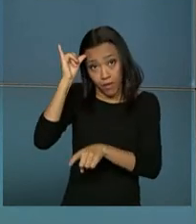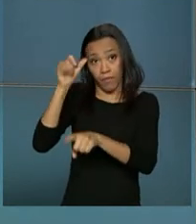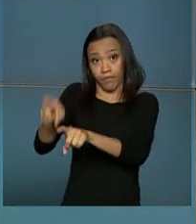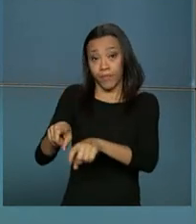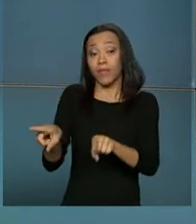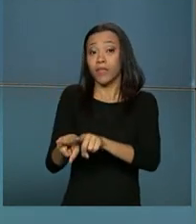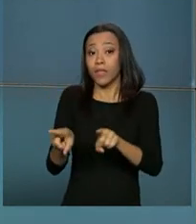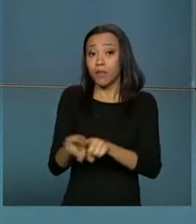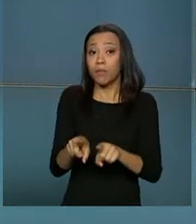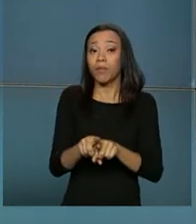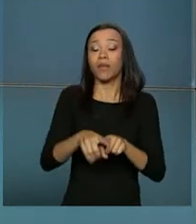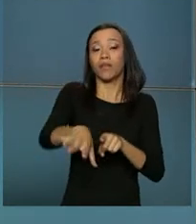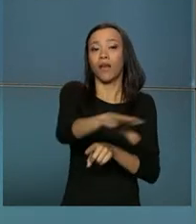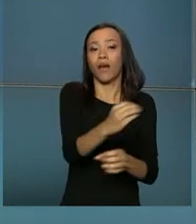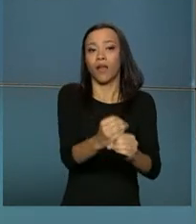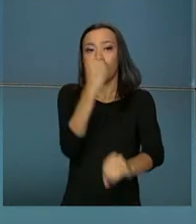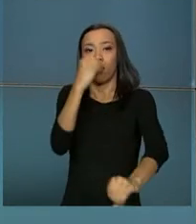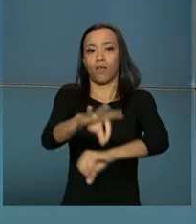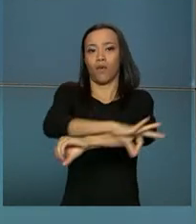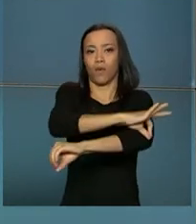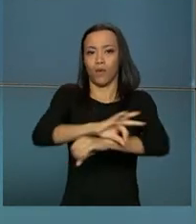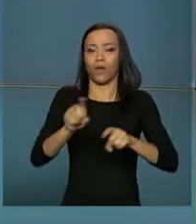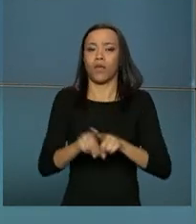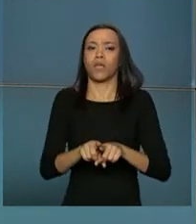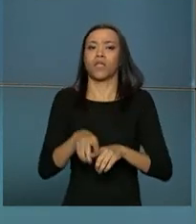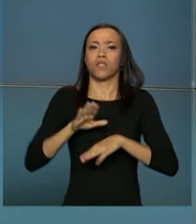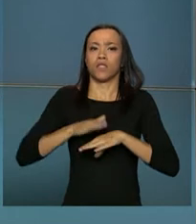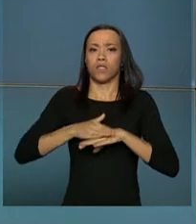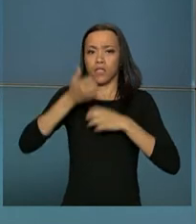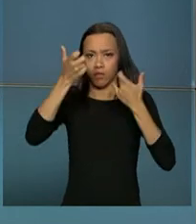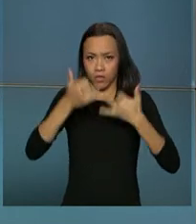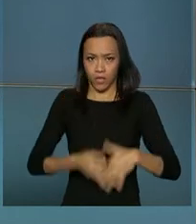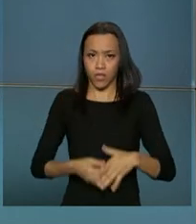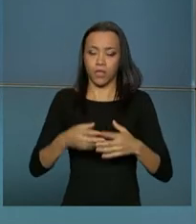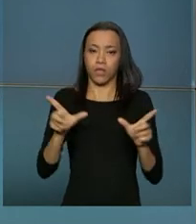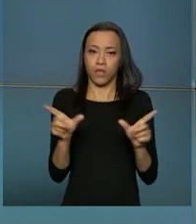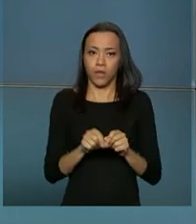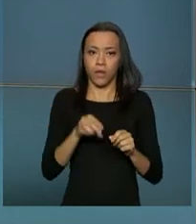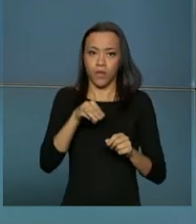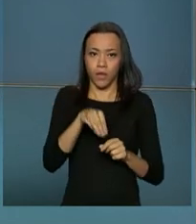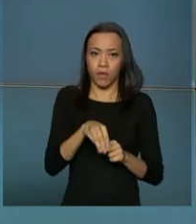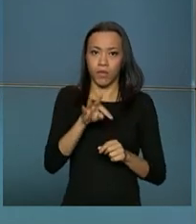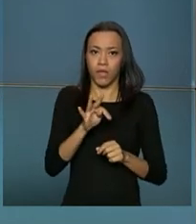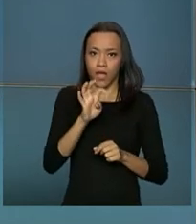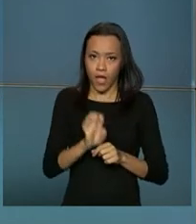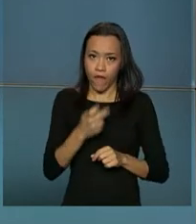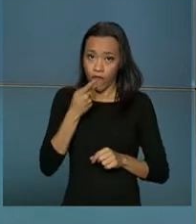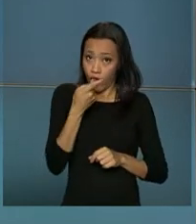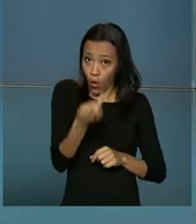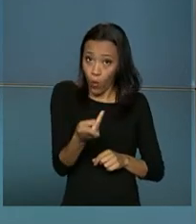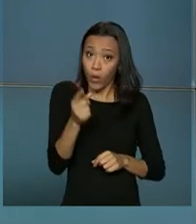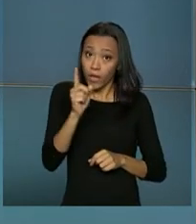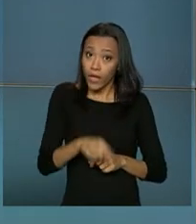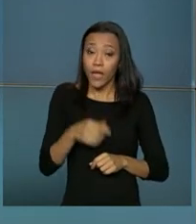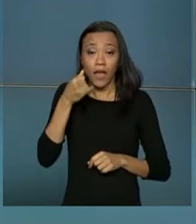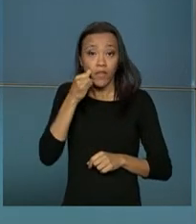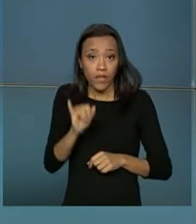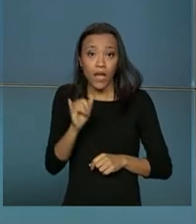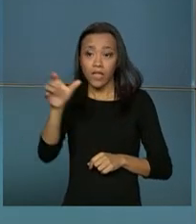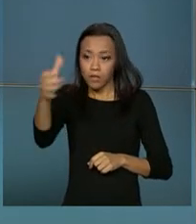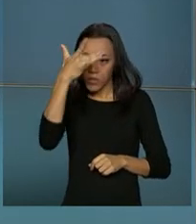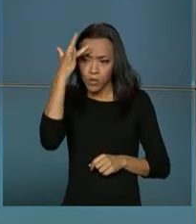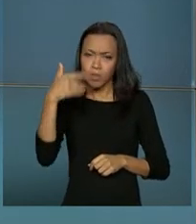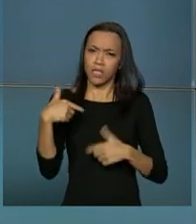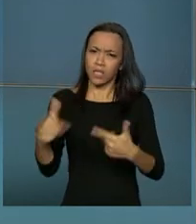De acordo com o ministro do Trabalho e Emprego, Manuel Dias, é preciso evitar que os trabalhadores resgatados da condição